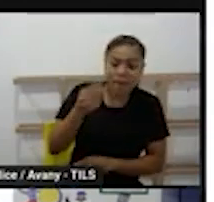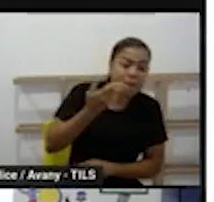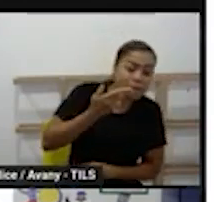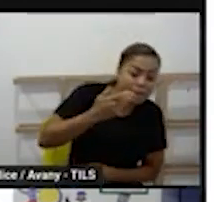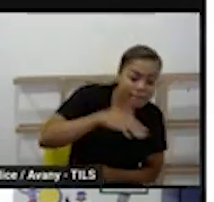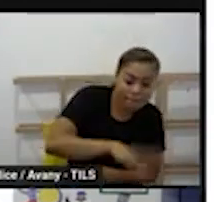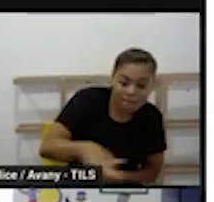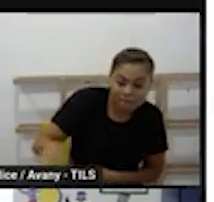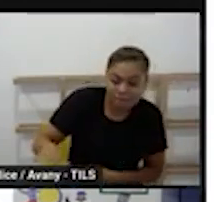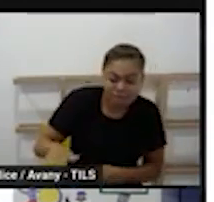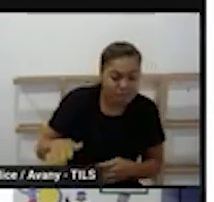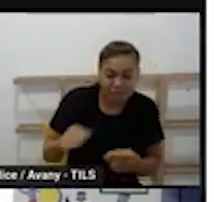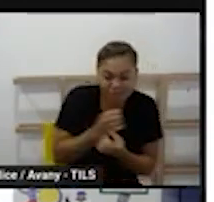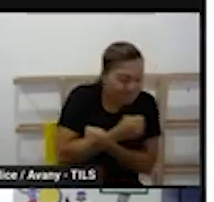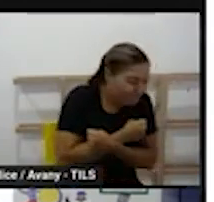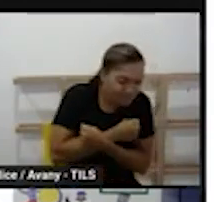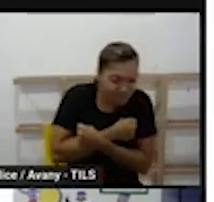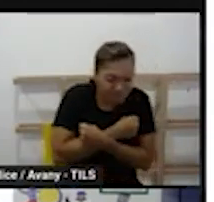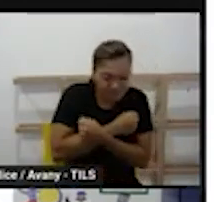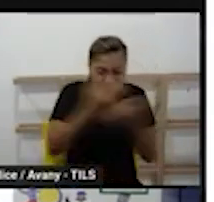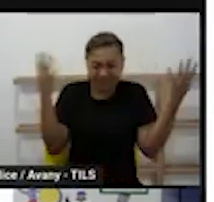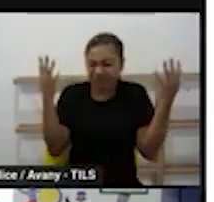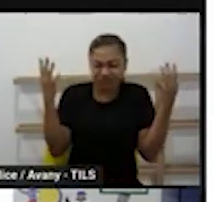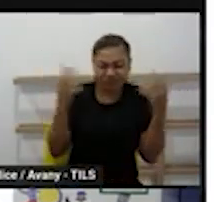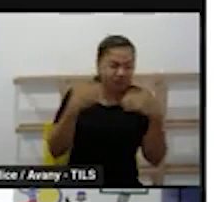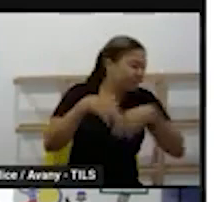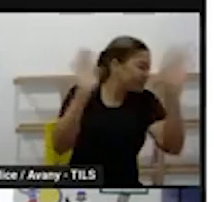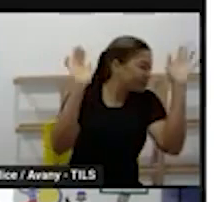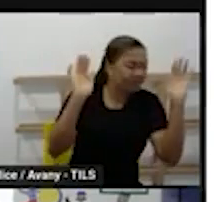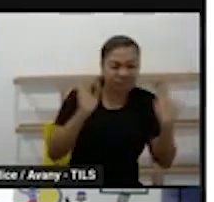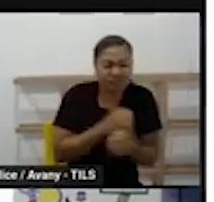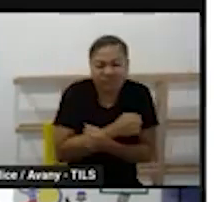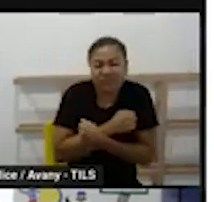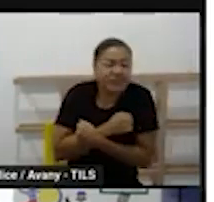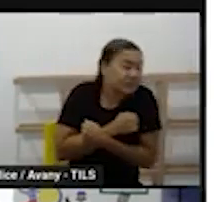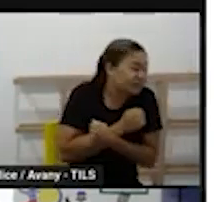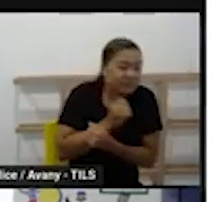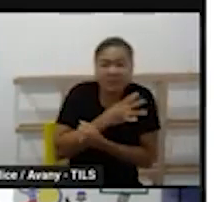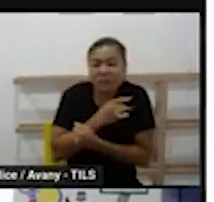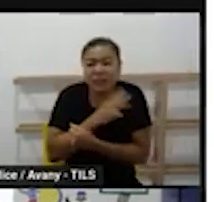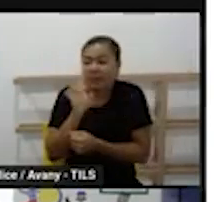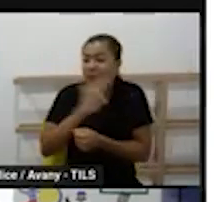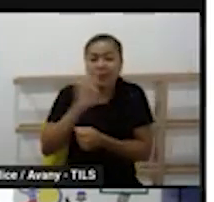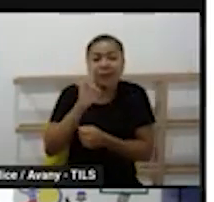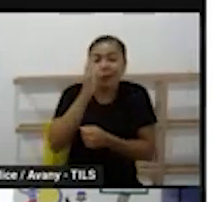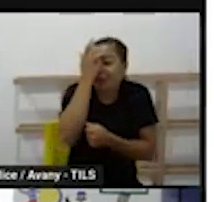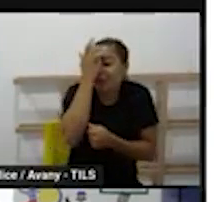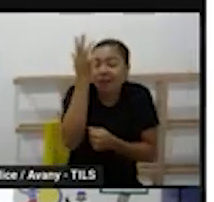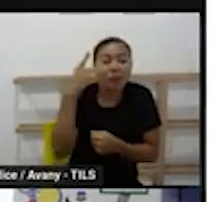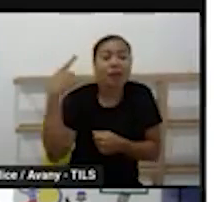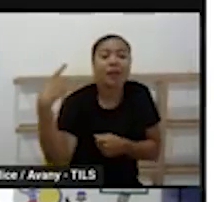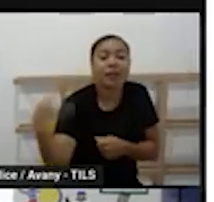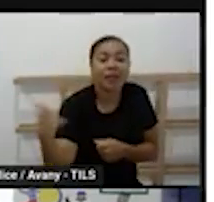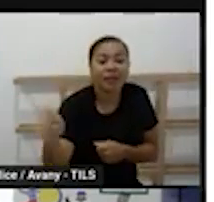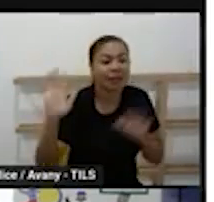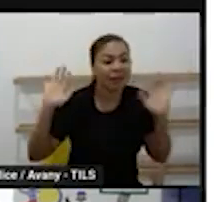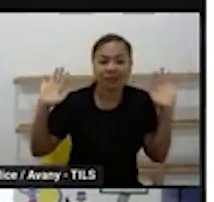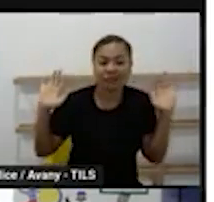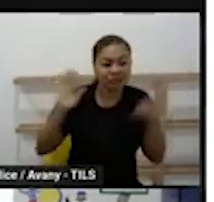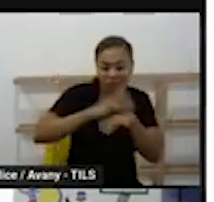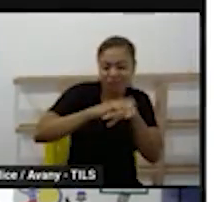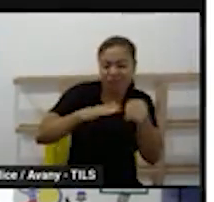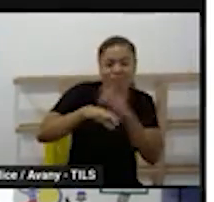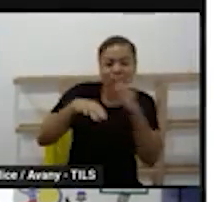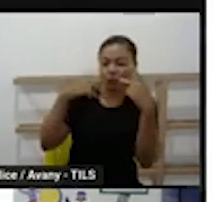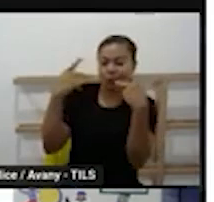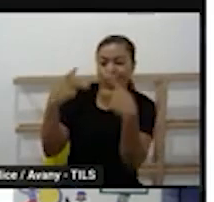espontaneidade às vezes a criança vai relatar alguma coisa e a gente fala não, agora não vai dar tempo porque tem o próximo tempo que a gente precisa de